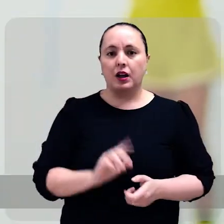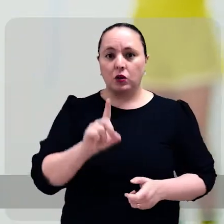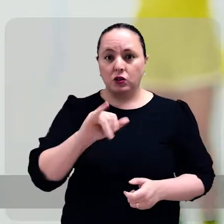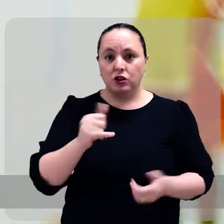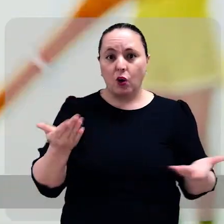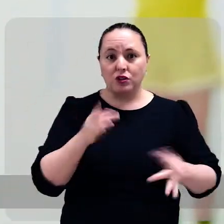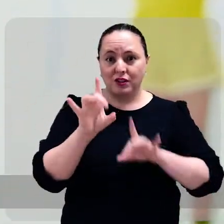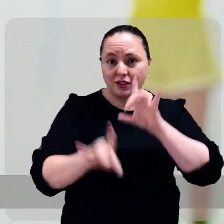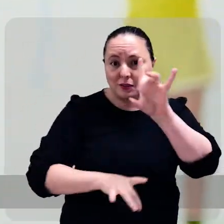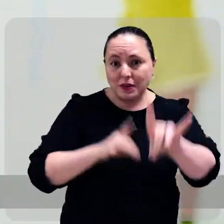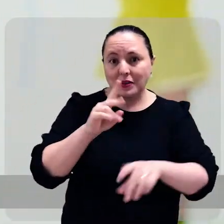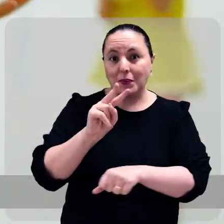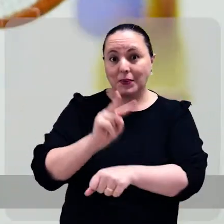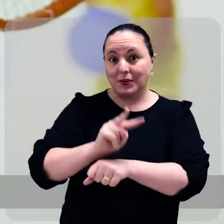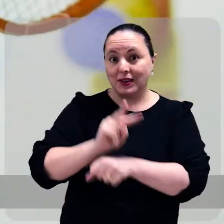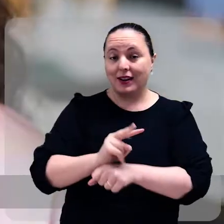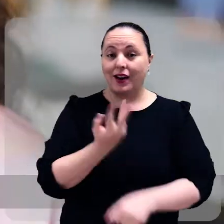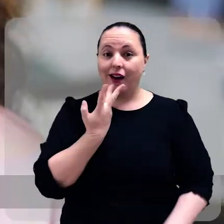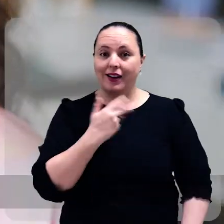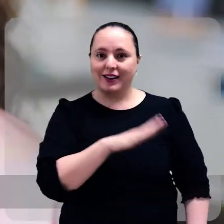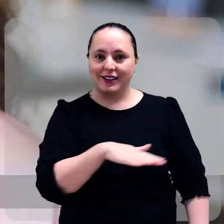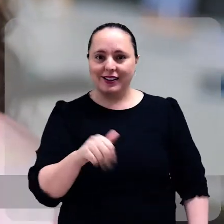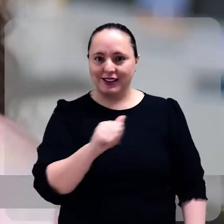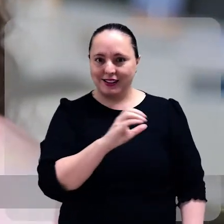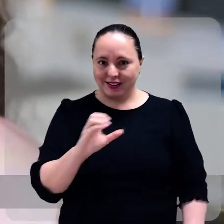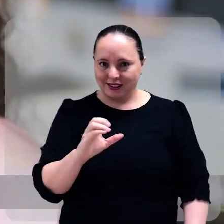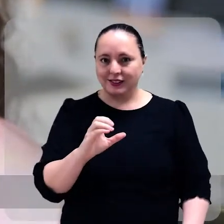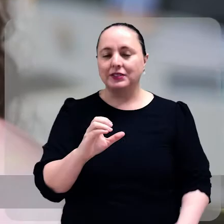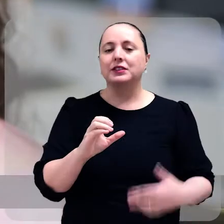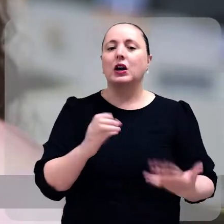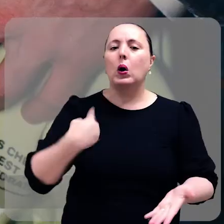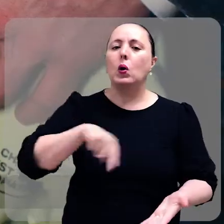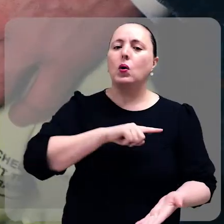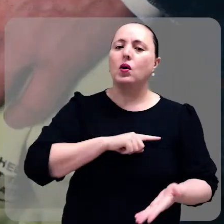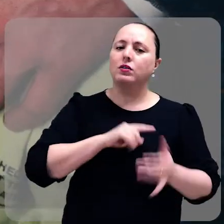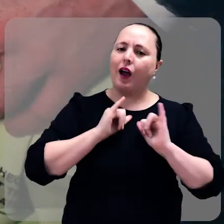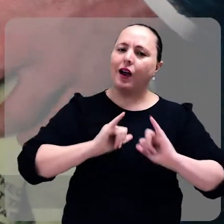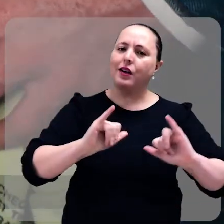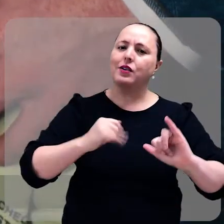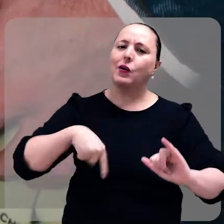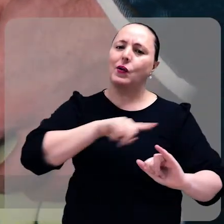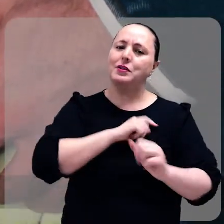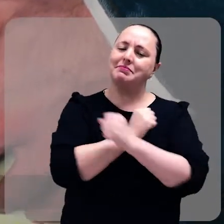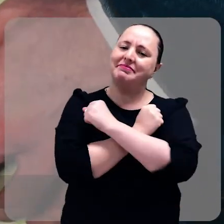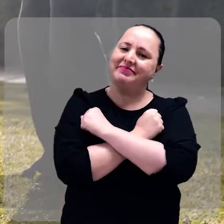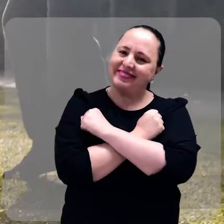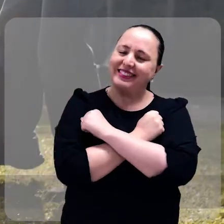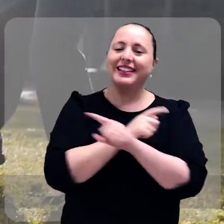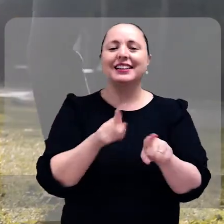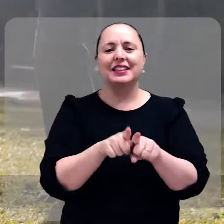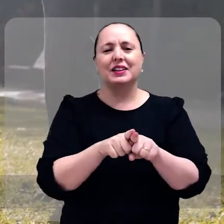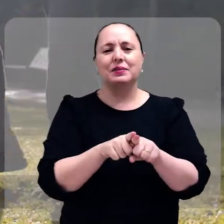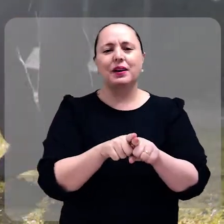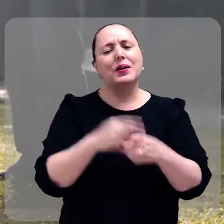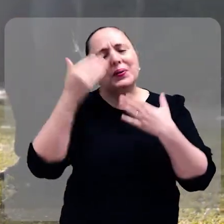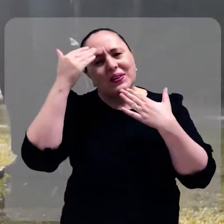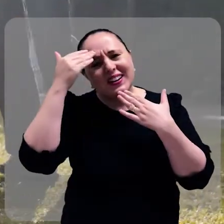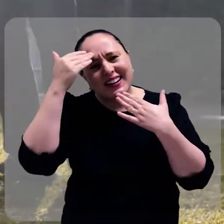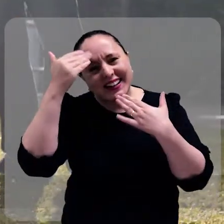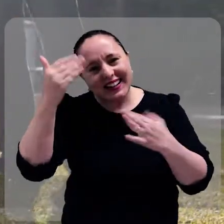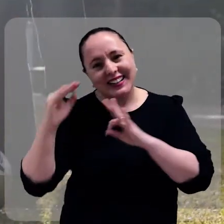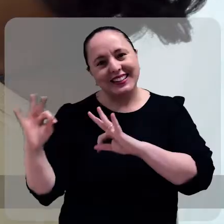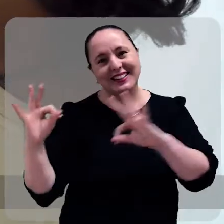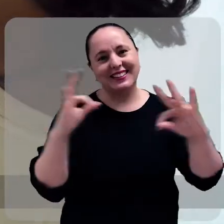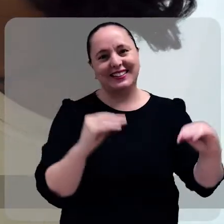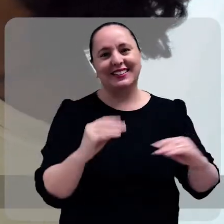Nesta data tão importante para a proteção de crianças e adolescentes, deixamos aqui o nosso abraço e o nosso muito